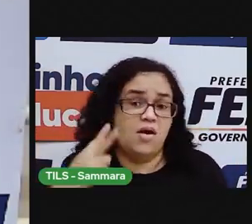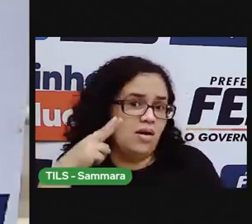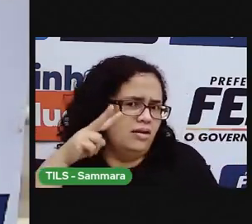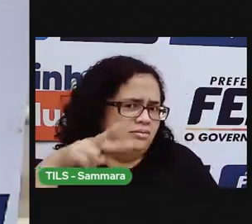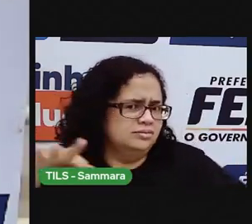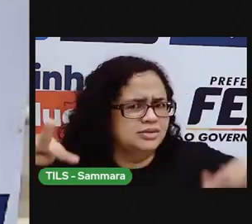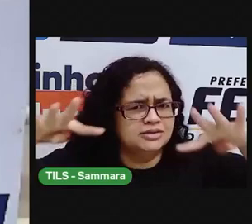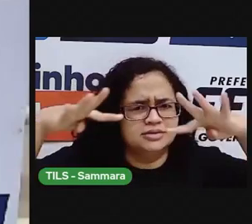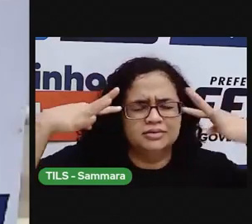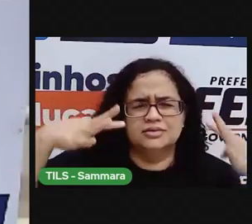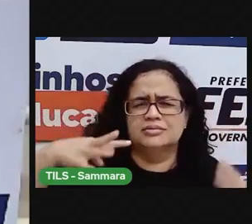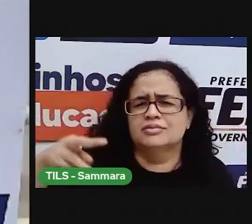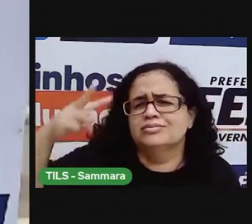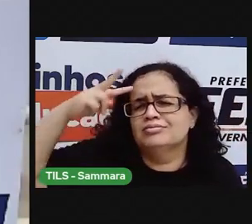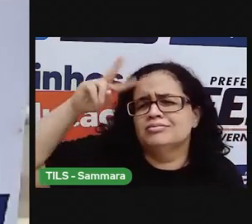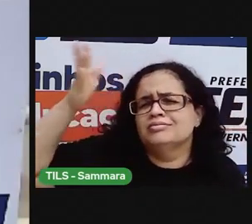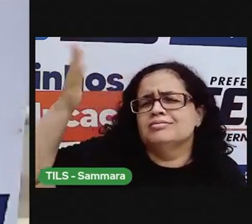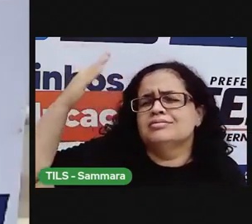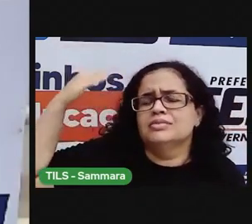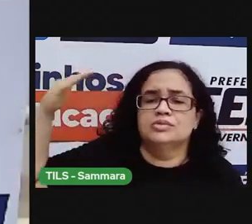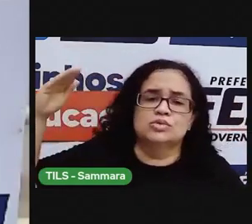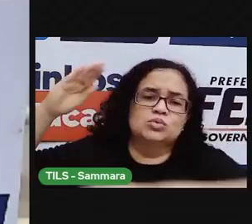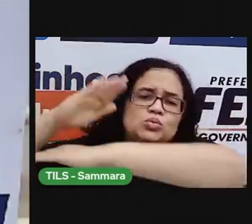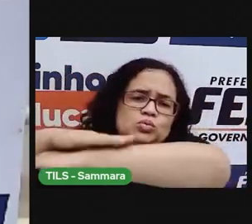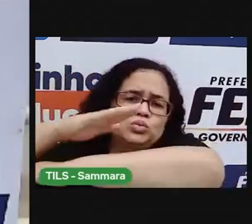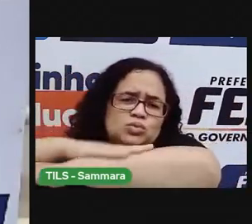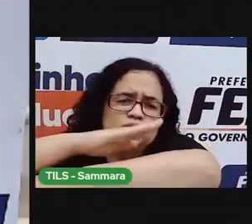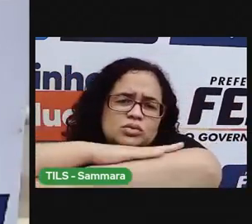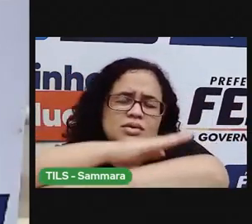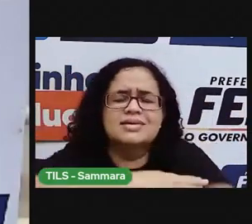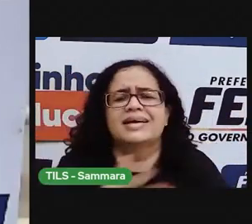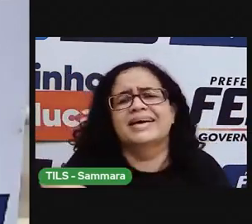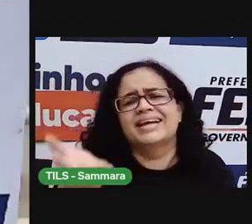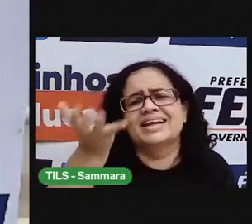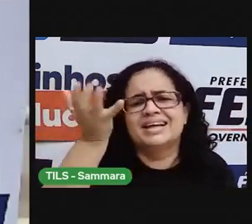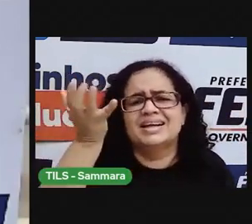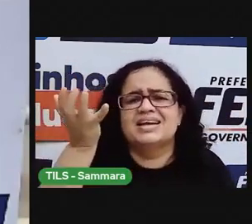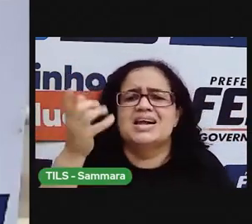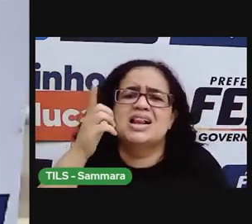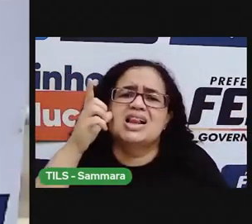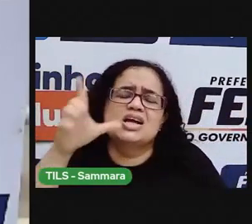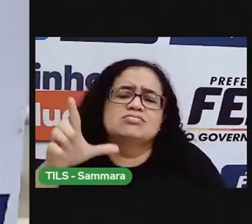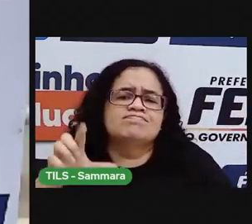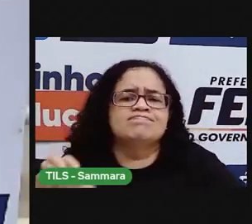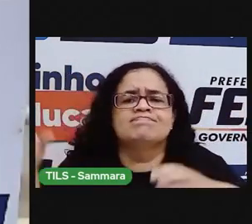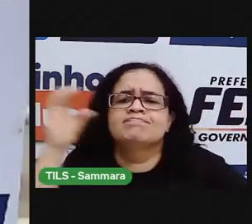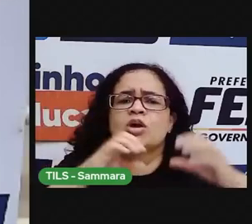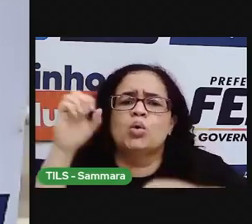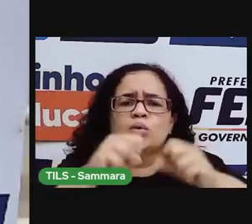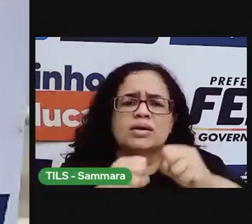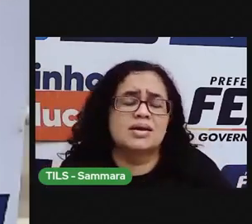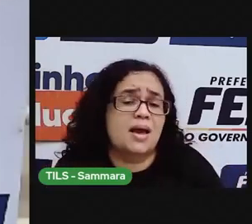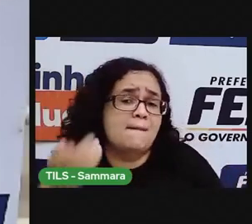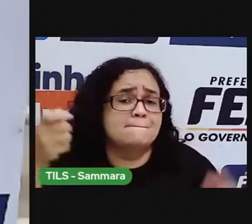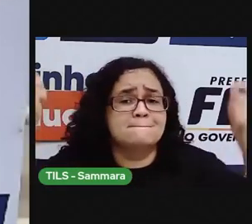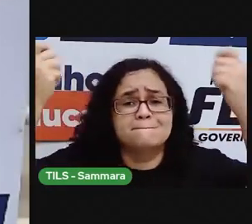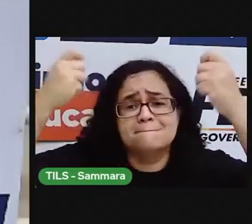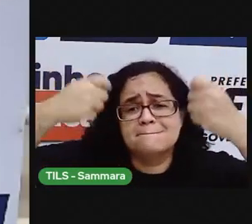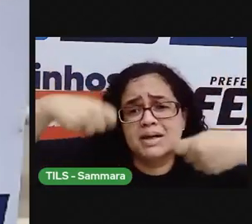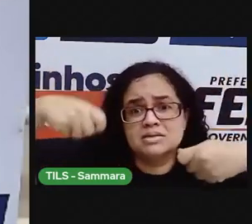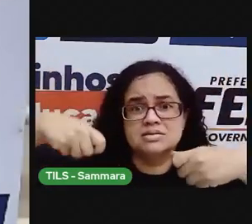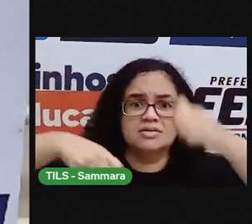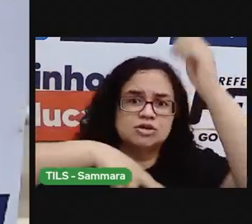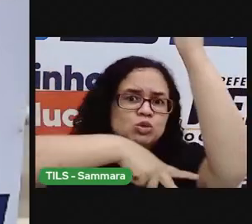Olhem só. Era uma vez os sapinhos que queriam participar de uma corrida. Eles